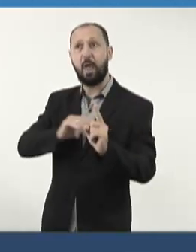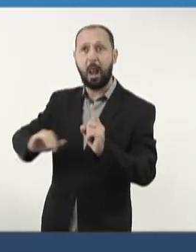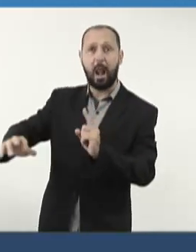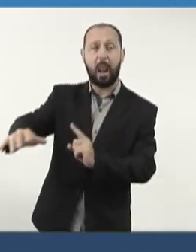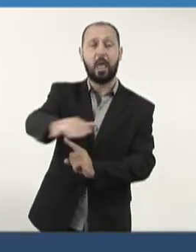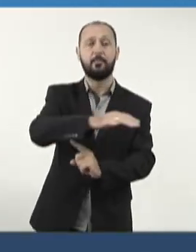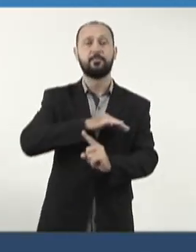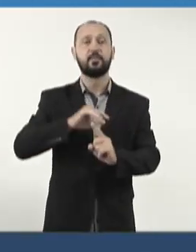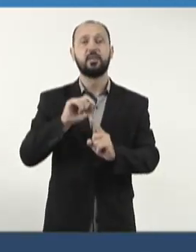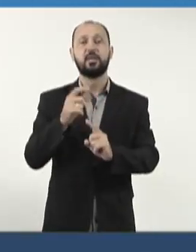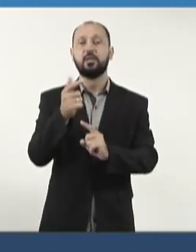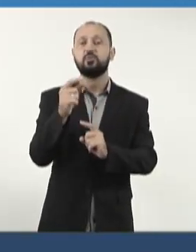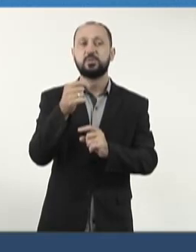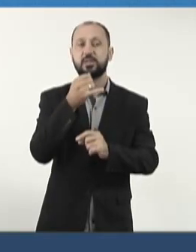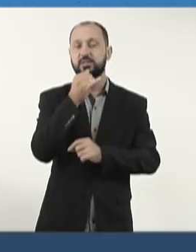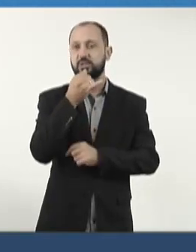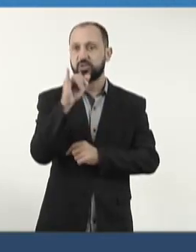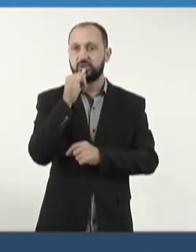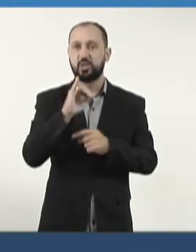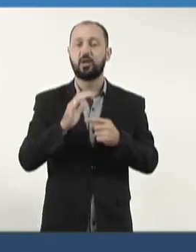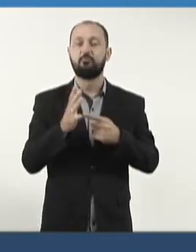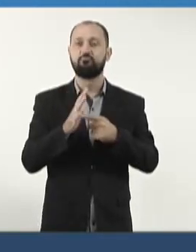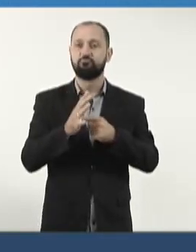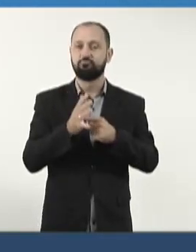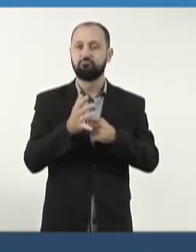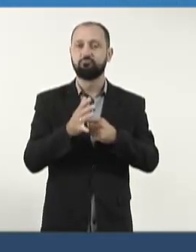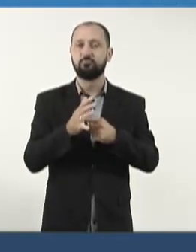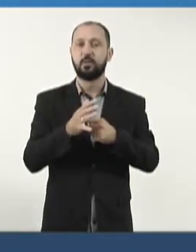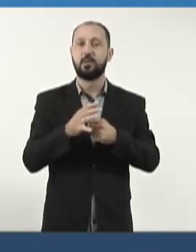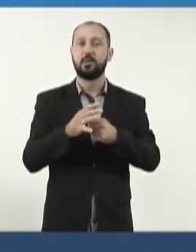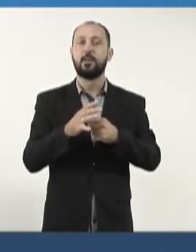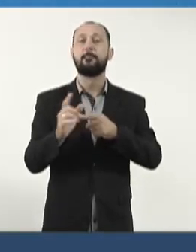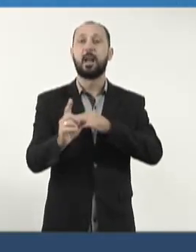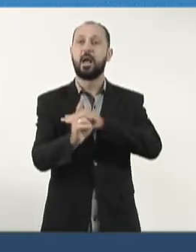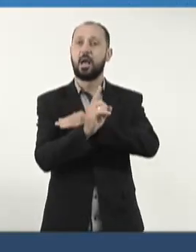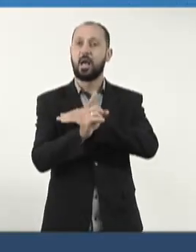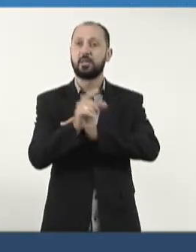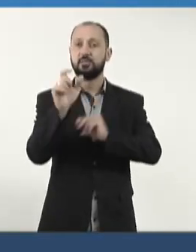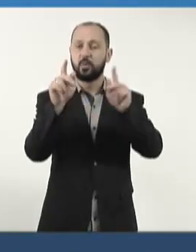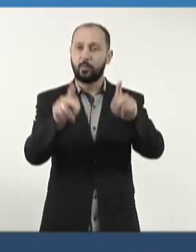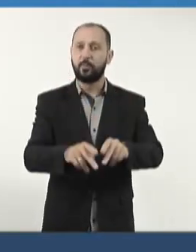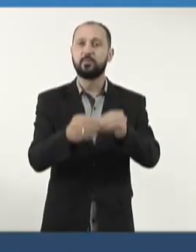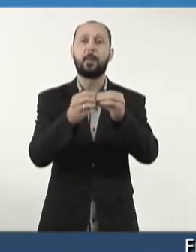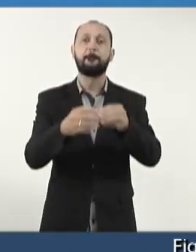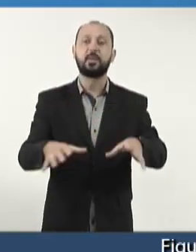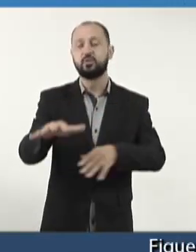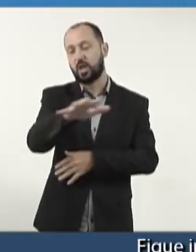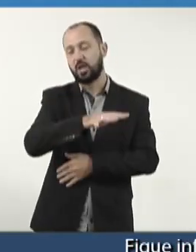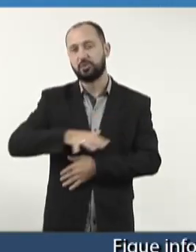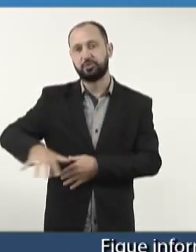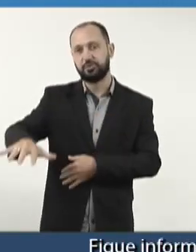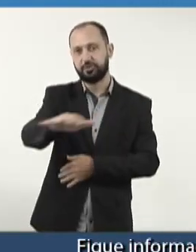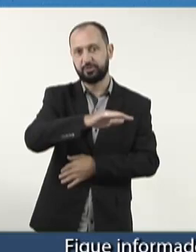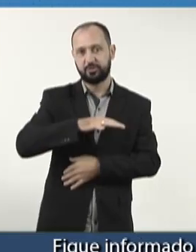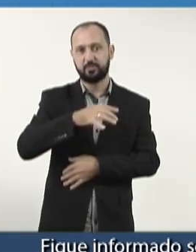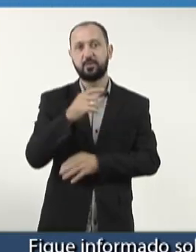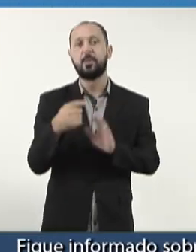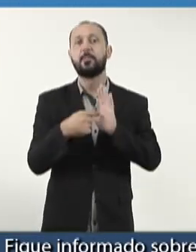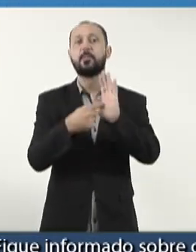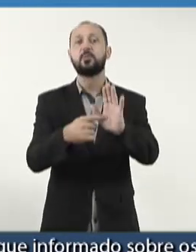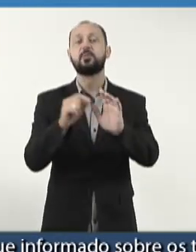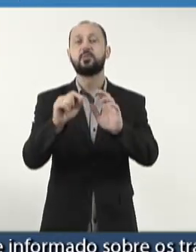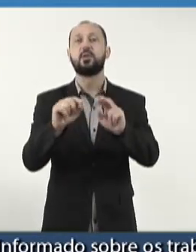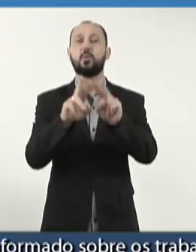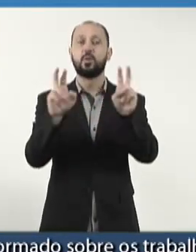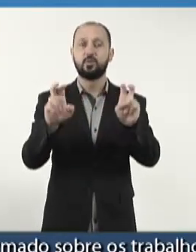Essa unidade está sem gerador de energia, prejudicando o atendimento à população, bem como de toda a macro-região. E vale destacar que foi um